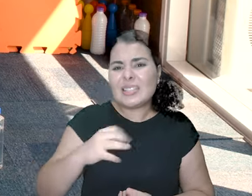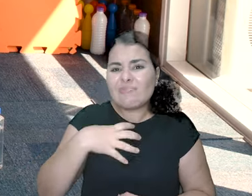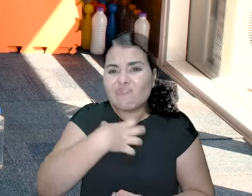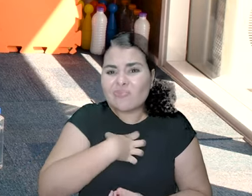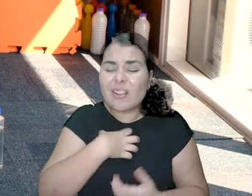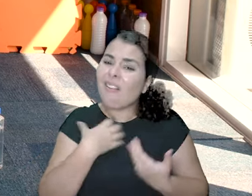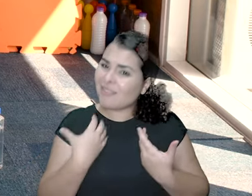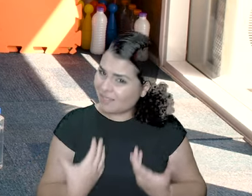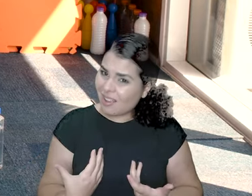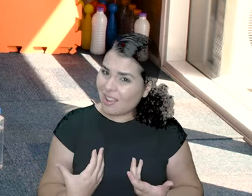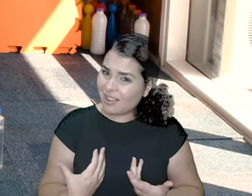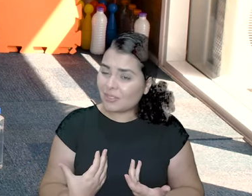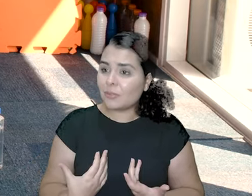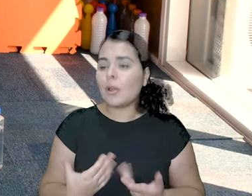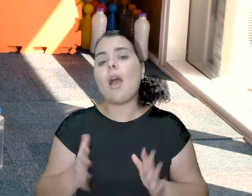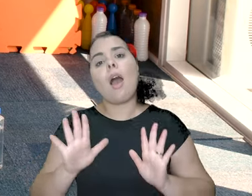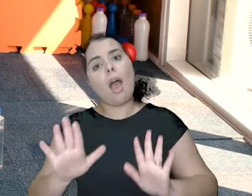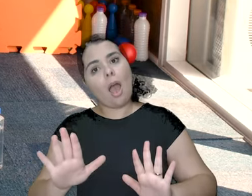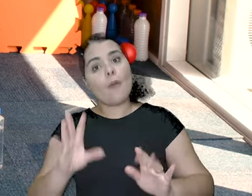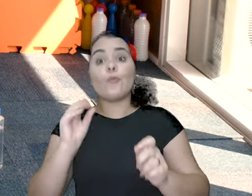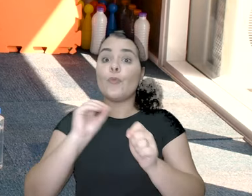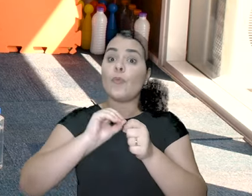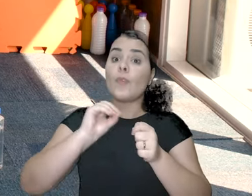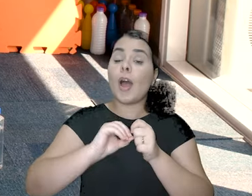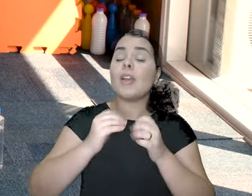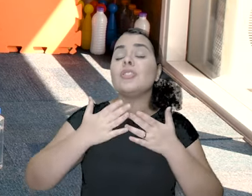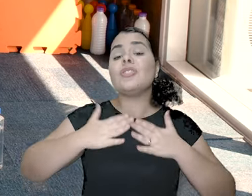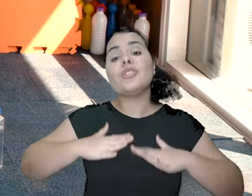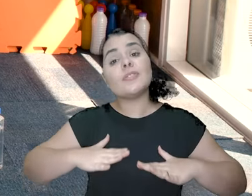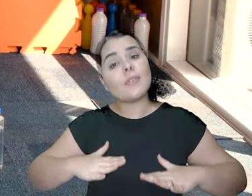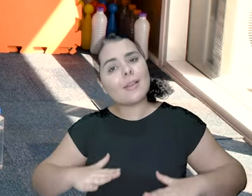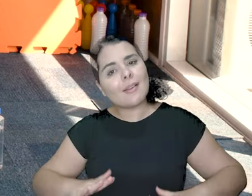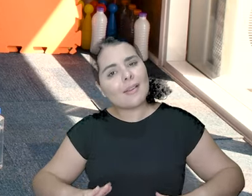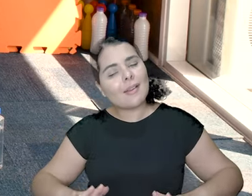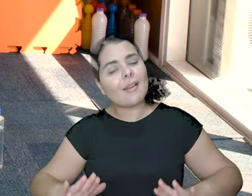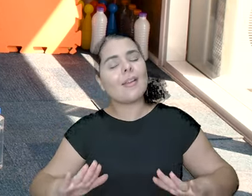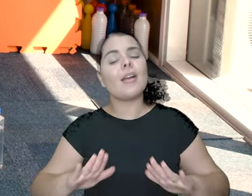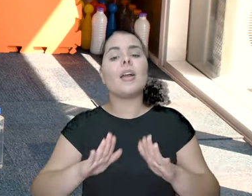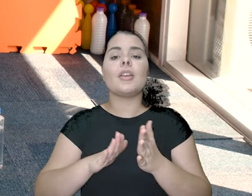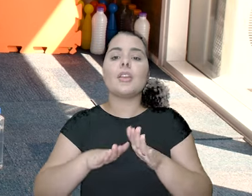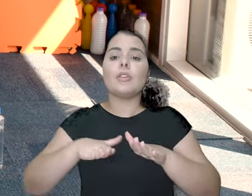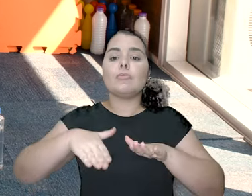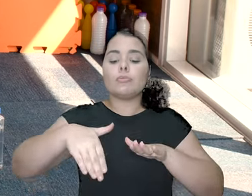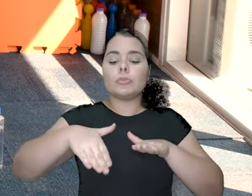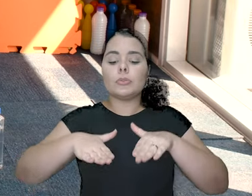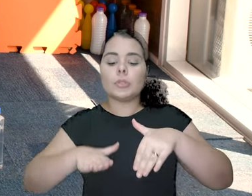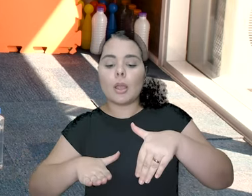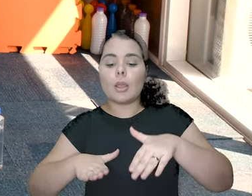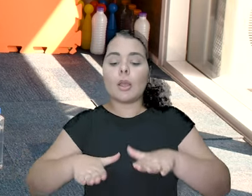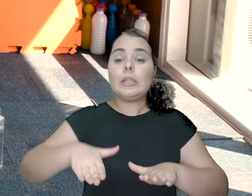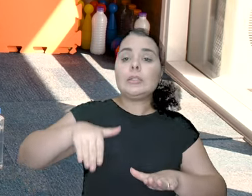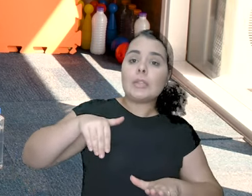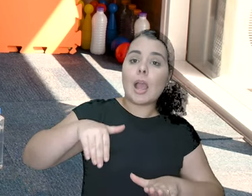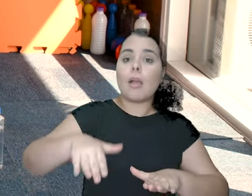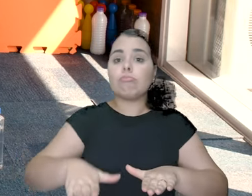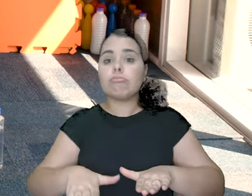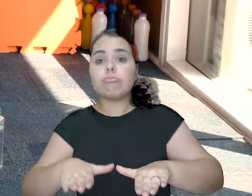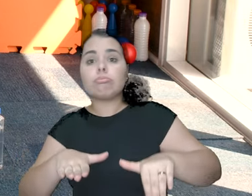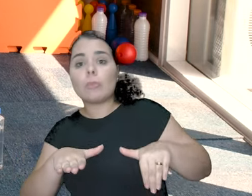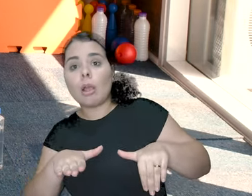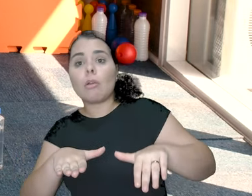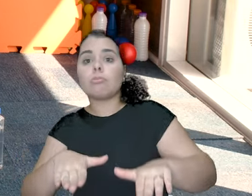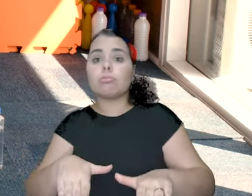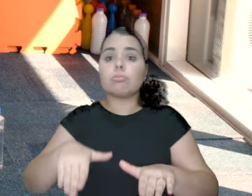Se começou a cansar, faz mais devagar. Apoie o pé no chão. Tchau!